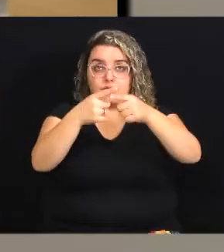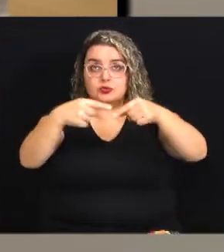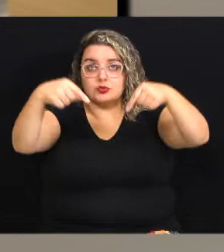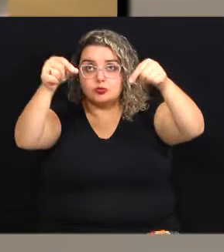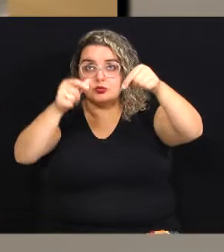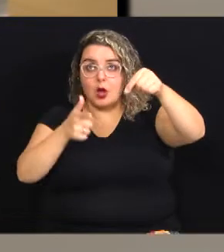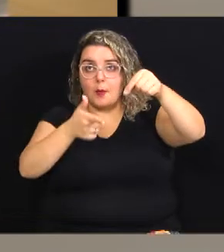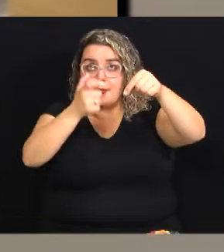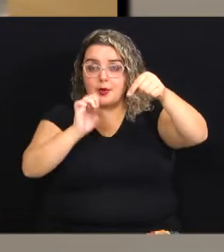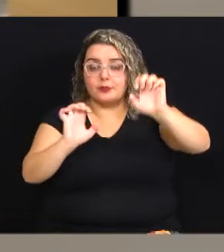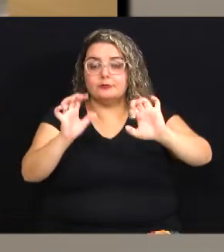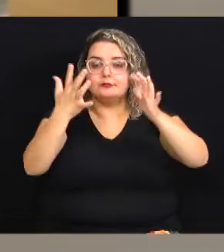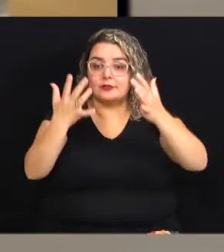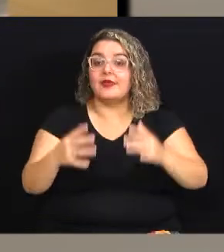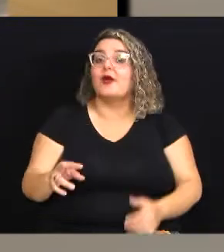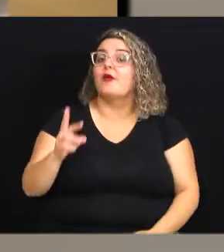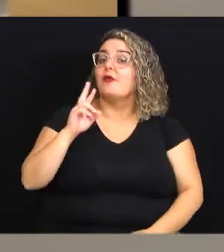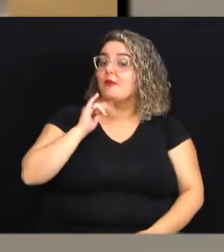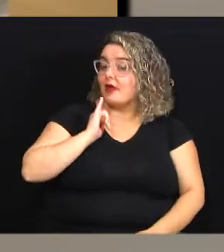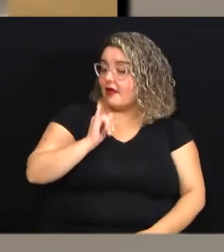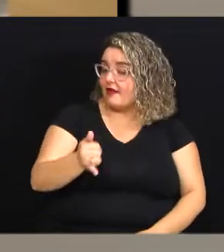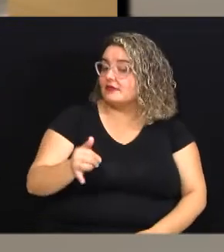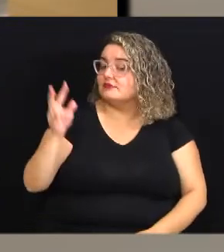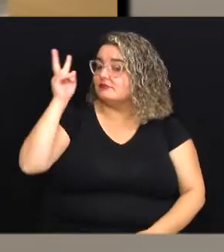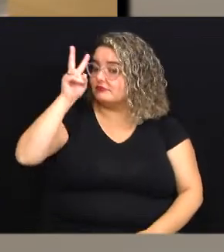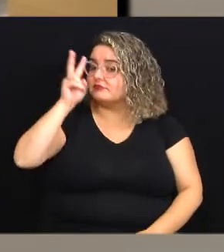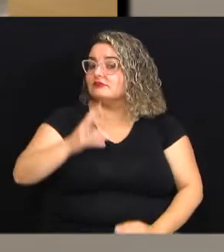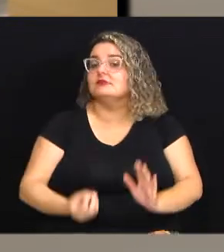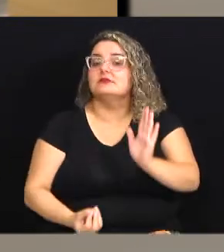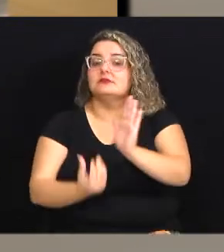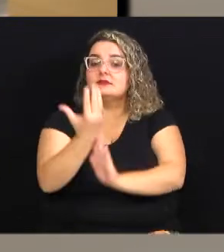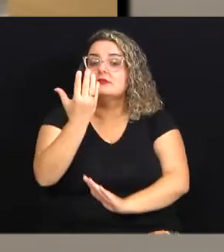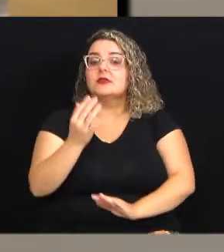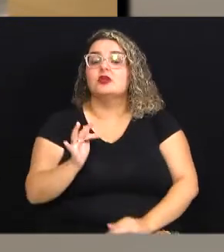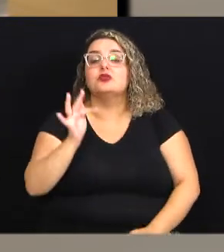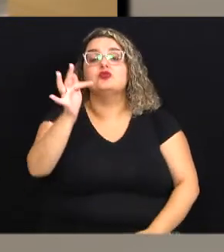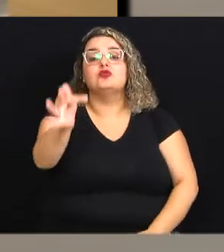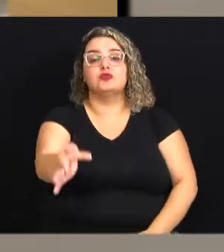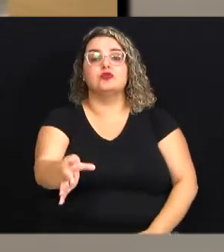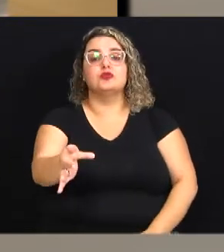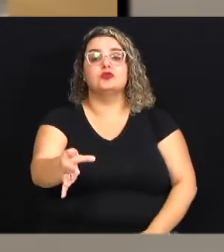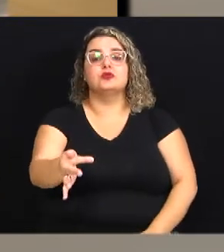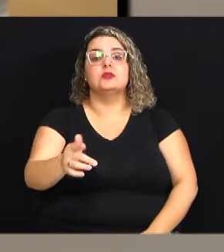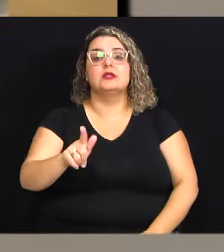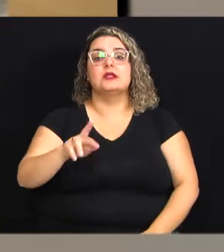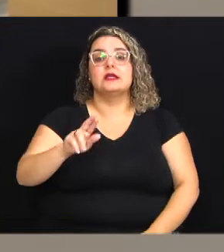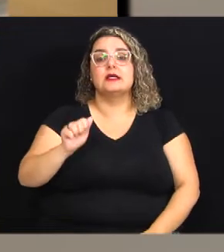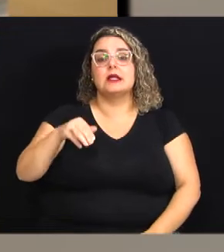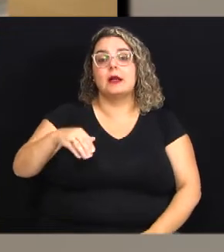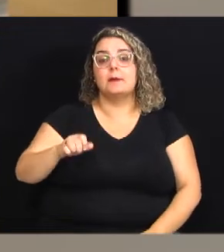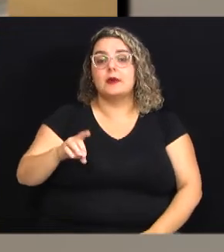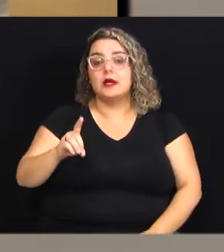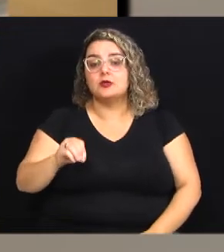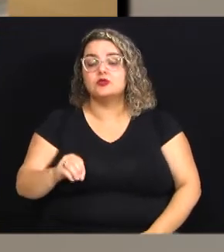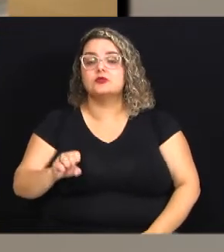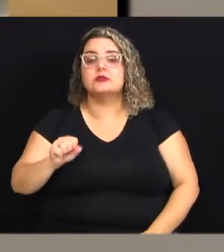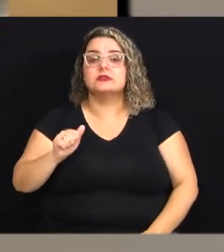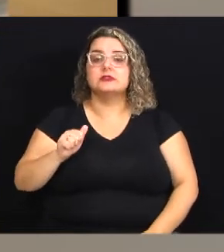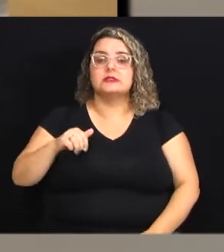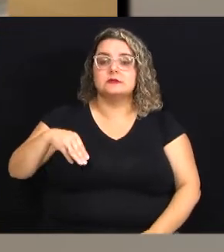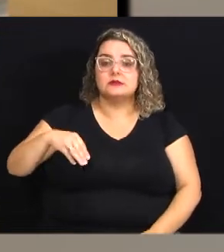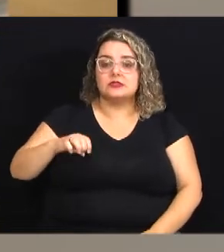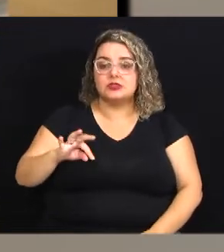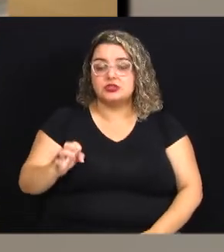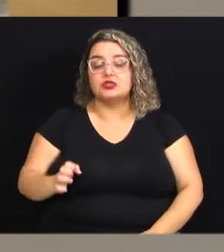é o relato empolgante e irreverente da origem e do futuro da Gramado Summit, pela inspiração do próprio